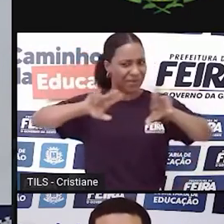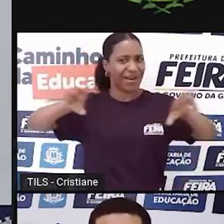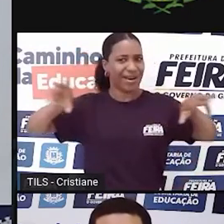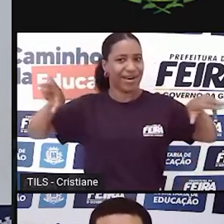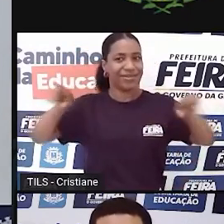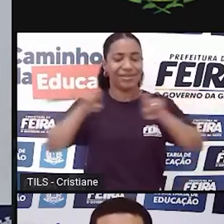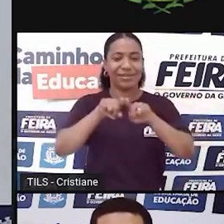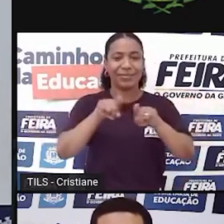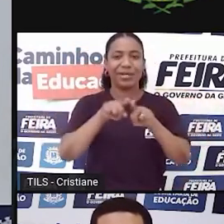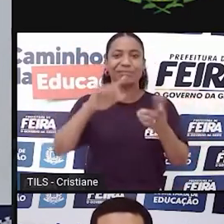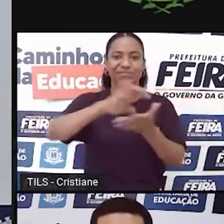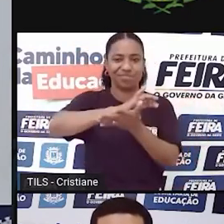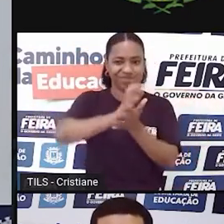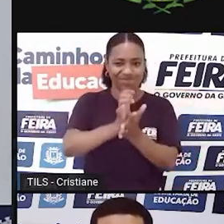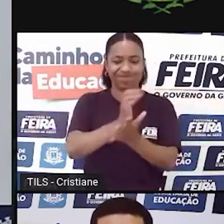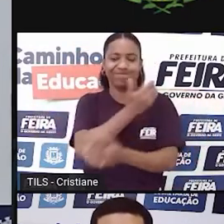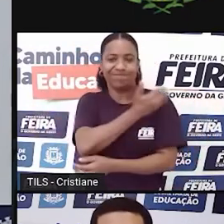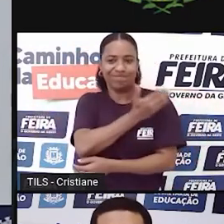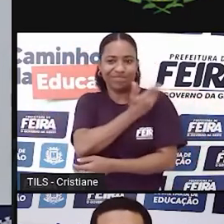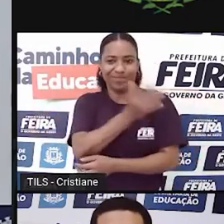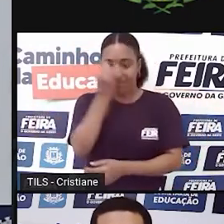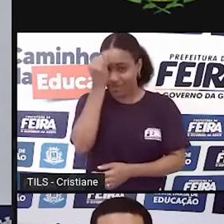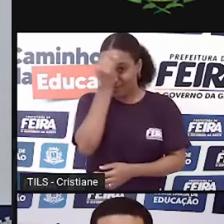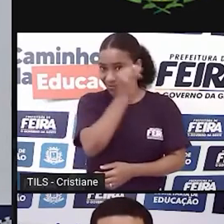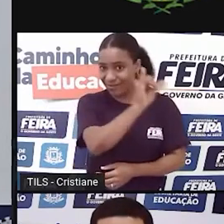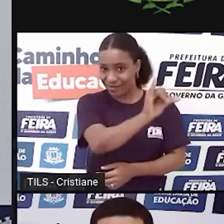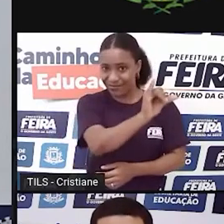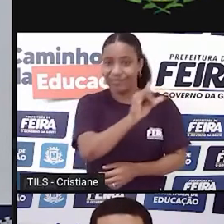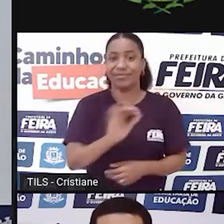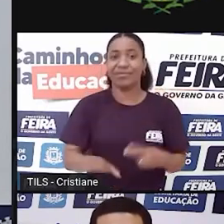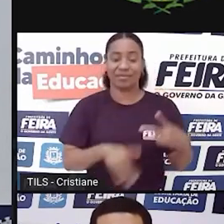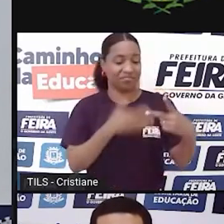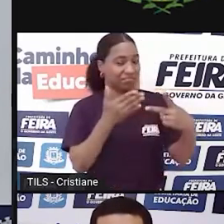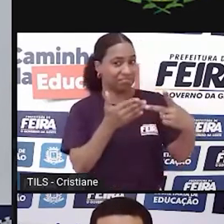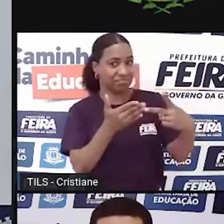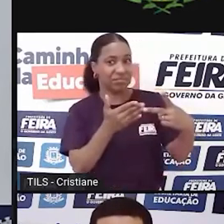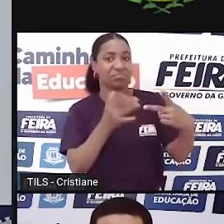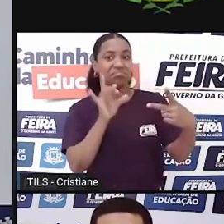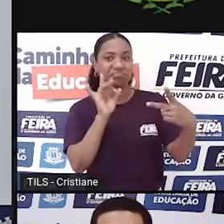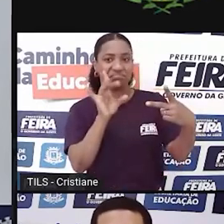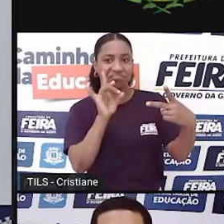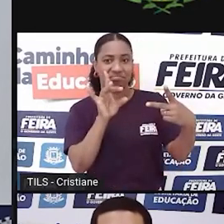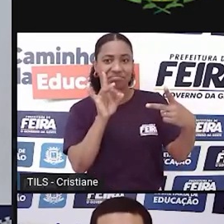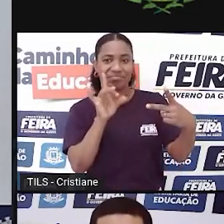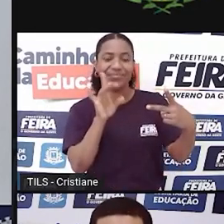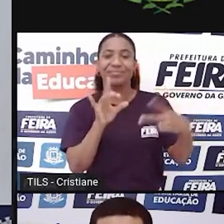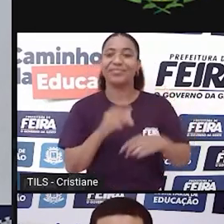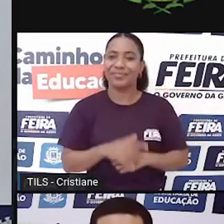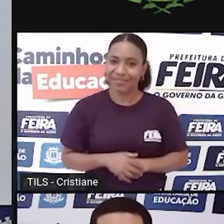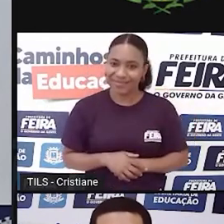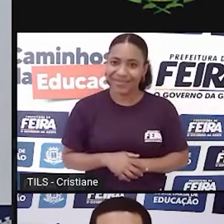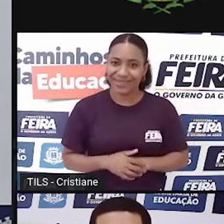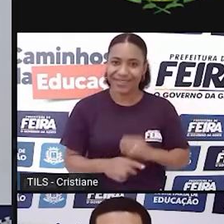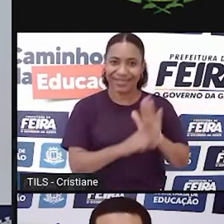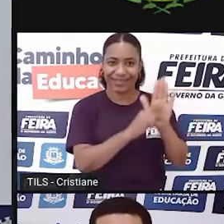Conceição Evaristo, para mim, também, hoje é uma das grandes referências. São autoras que eu conheci não faz tanto tempo,